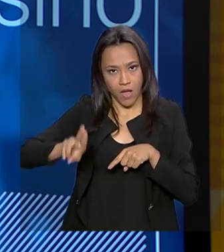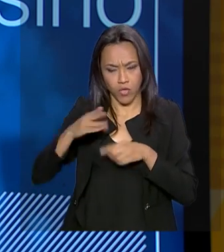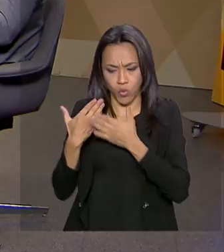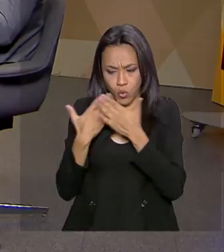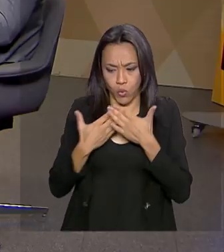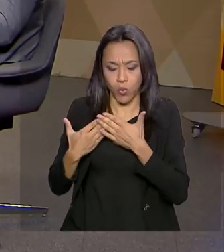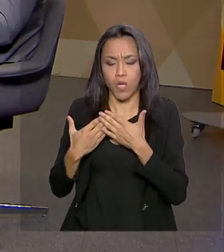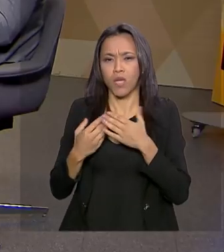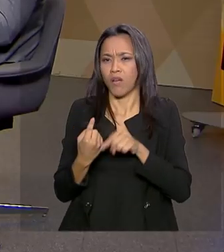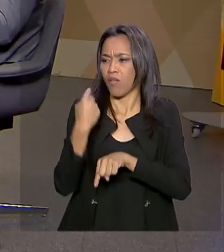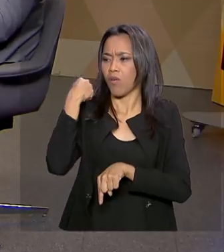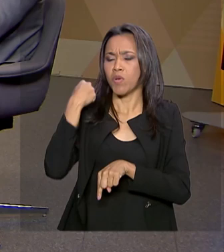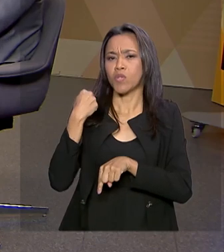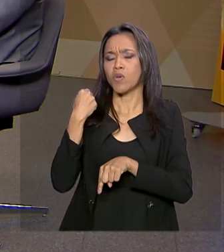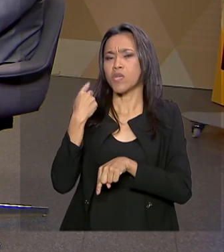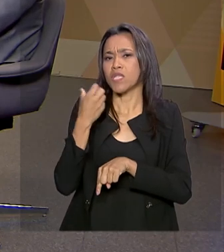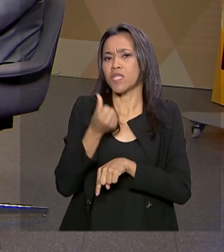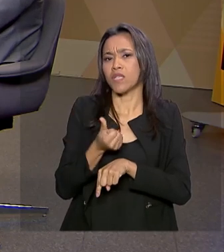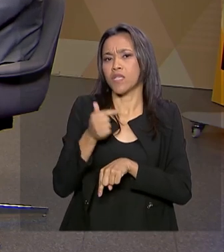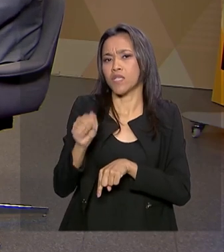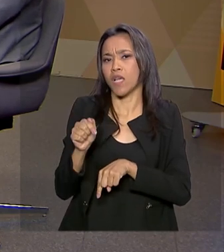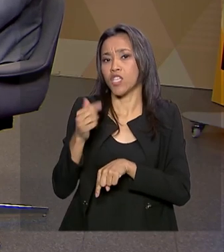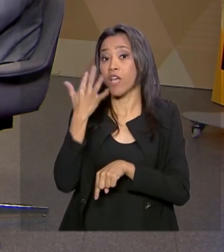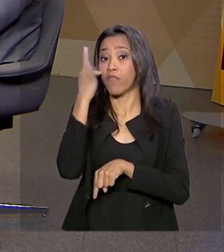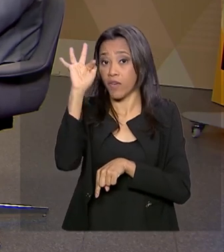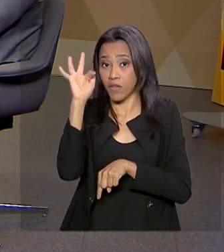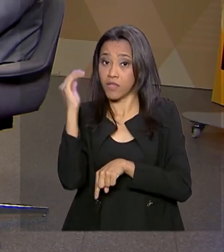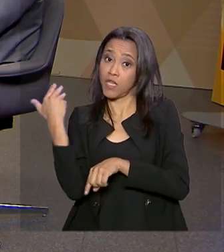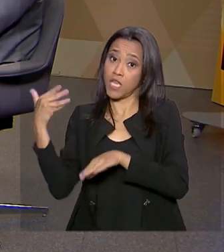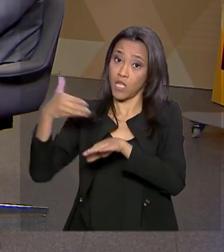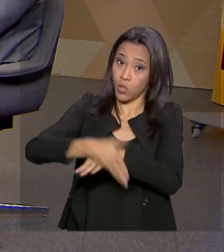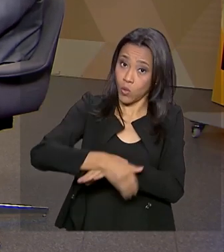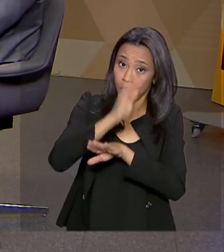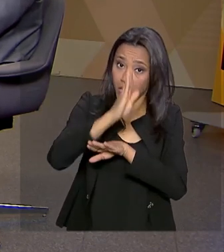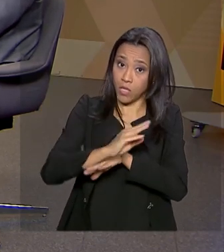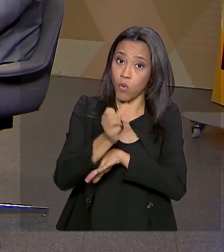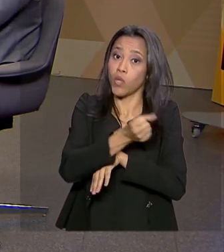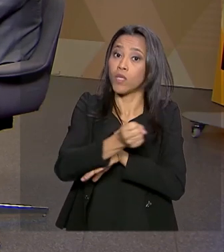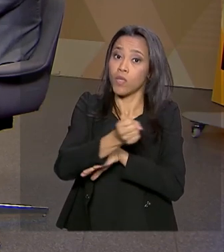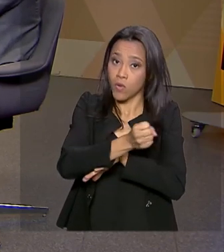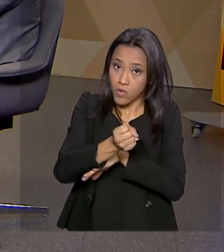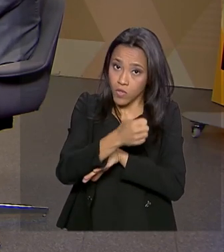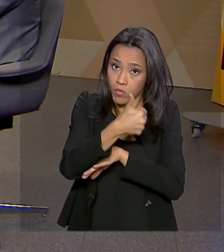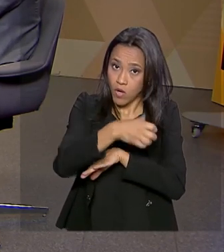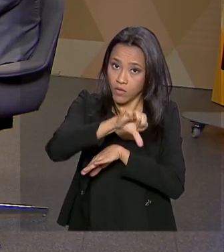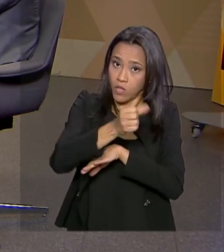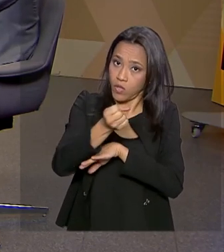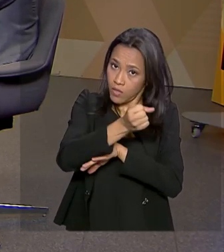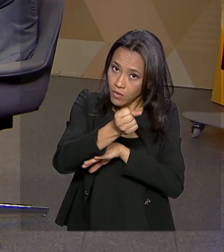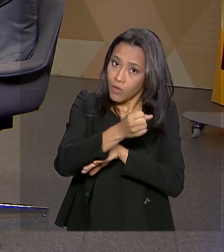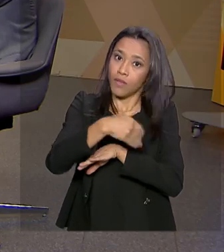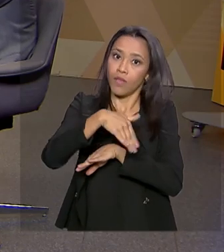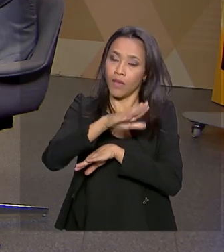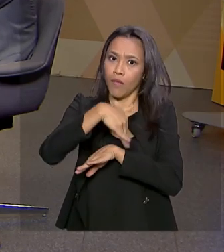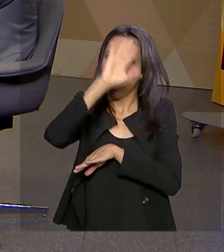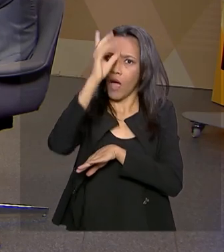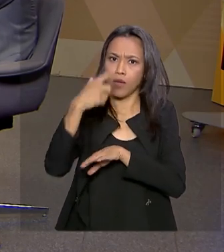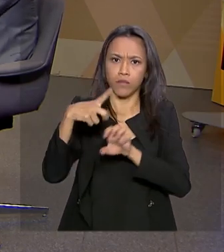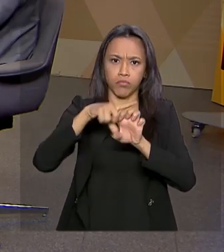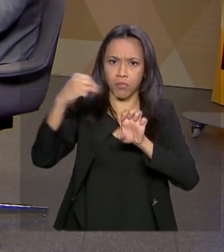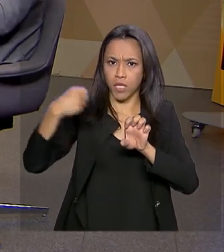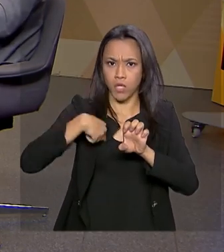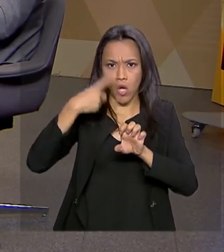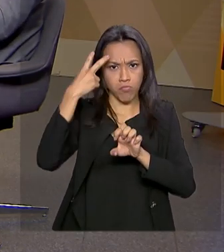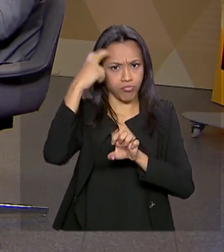movimento que começou em 67 na França e hoje entrou no Brasil em 88. Hoje o Brasil é considerado o país mais empreendedor em termos